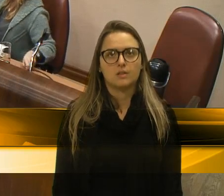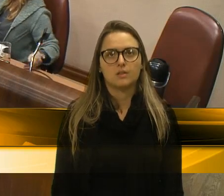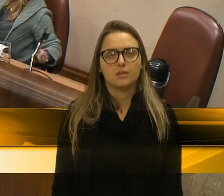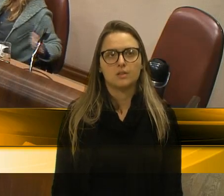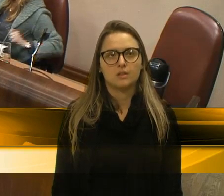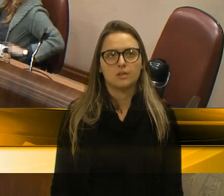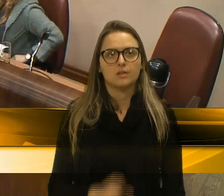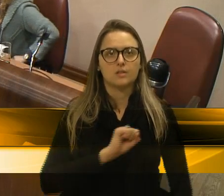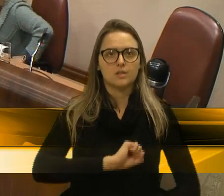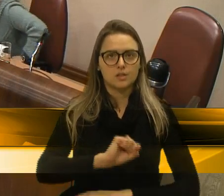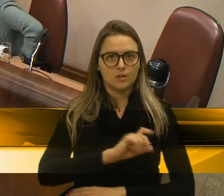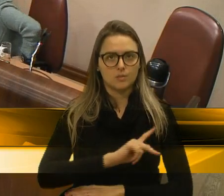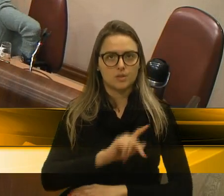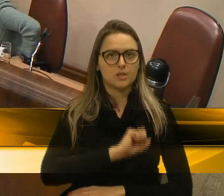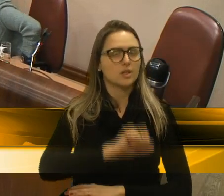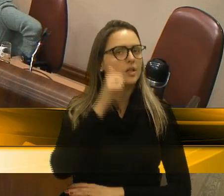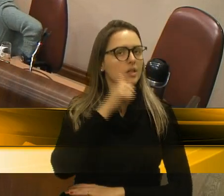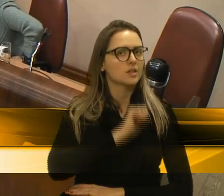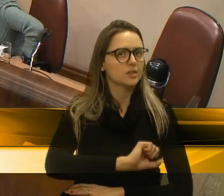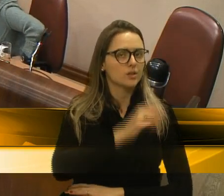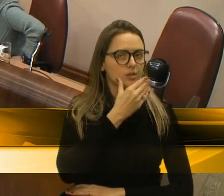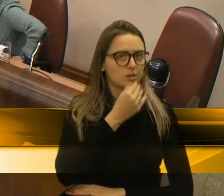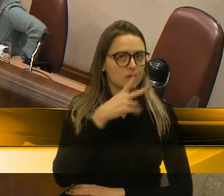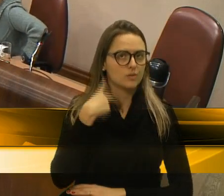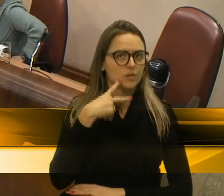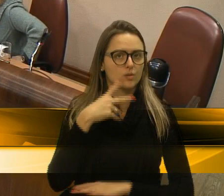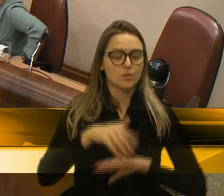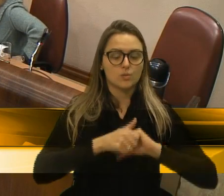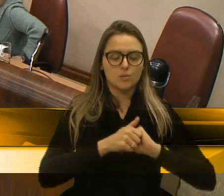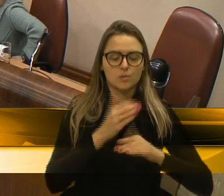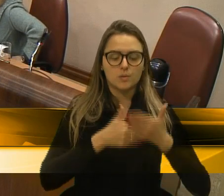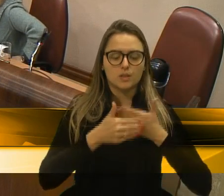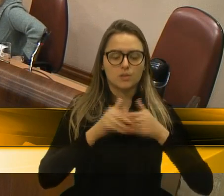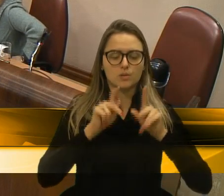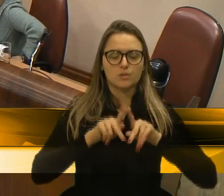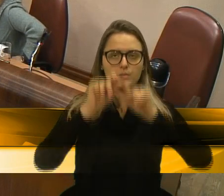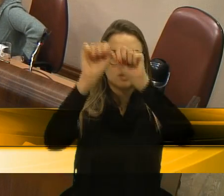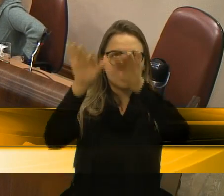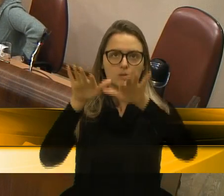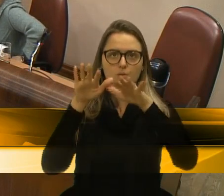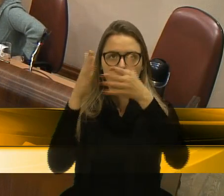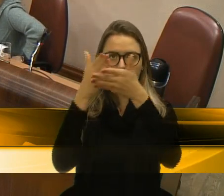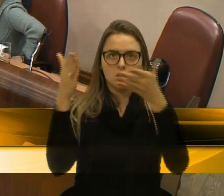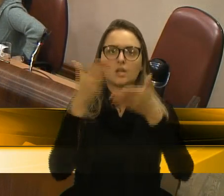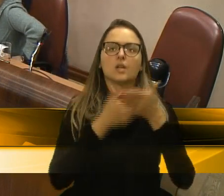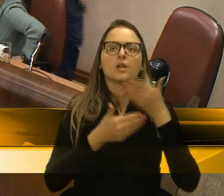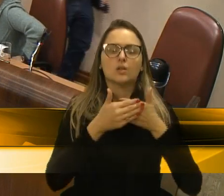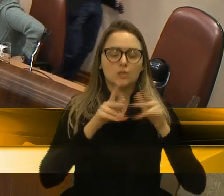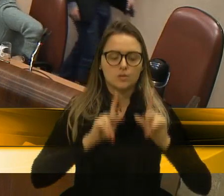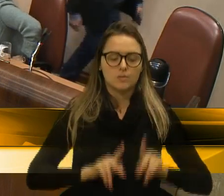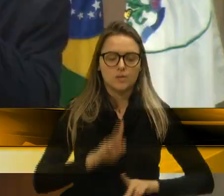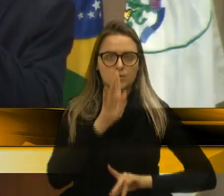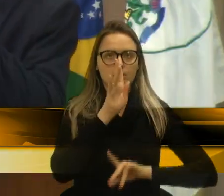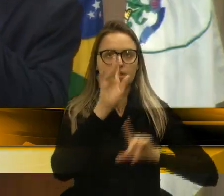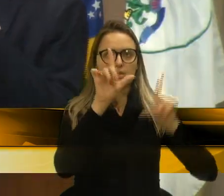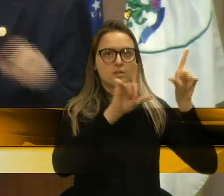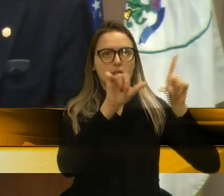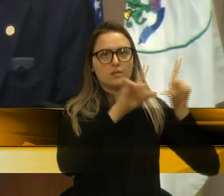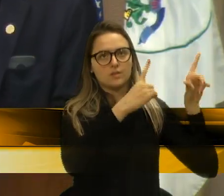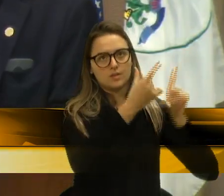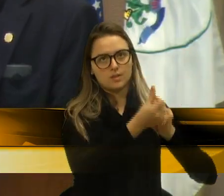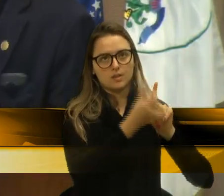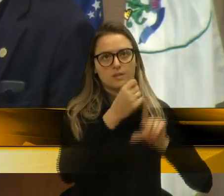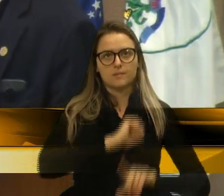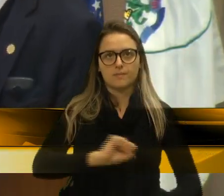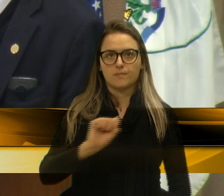Senhor presidente, senhoras e senhores vereadores, cumprimentar a todos que se encontram aqui no plenário, todos que nos assistem pela TV Câmara e Câmara das Ações. Senhor